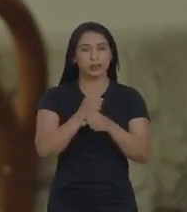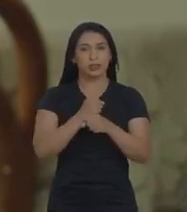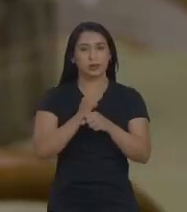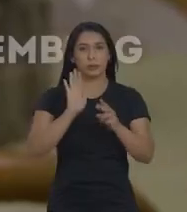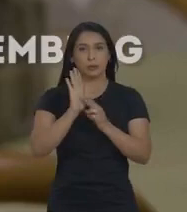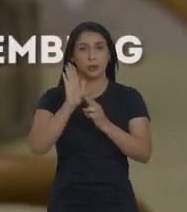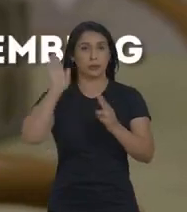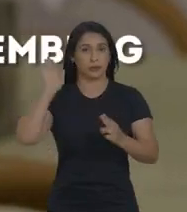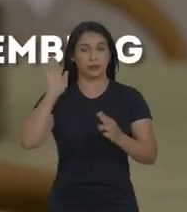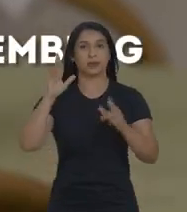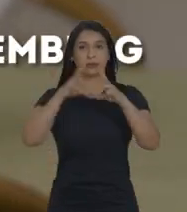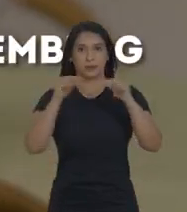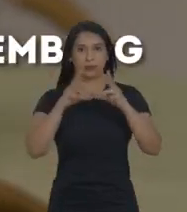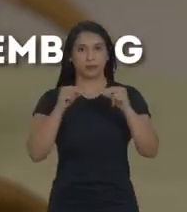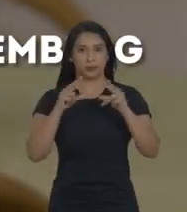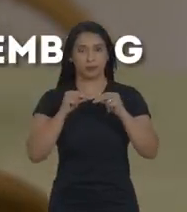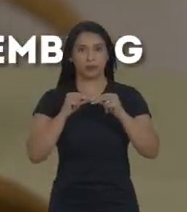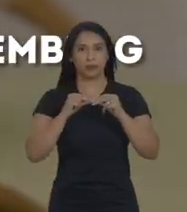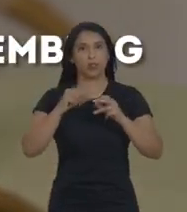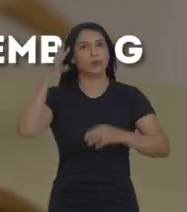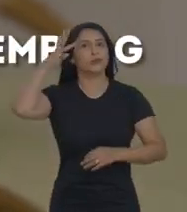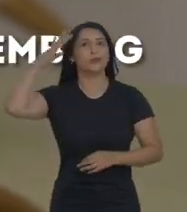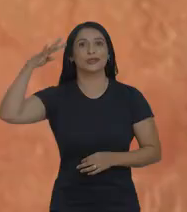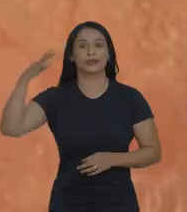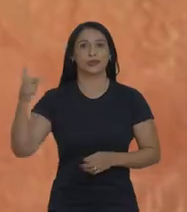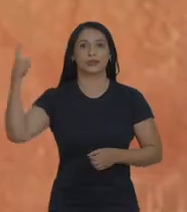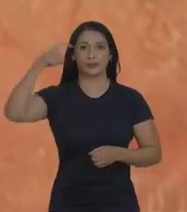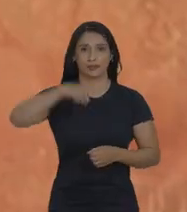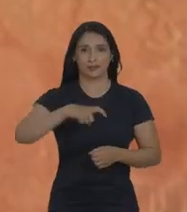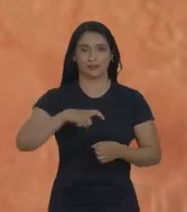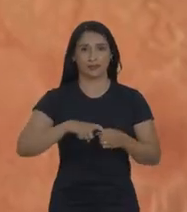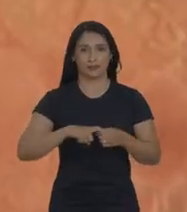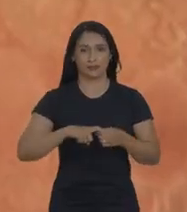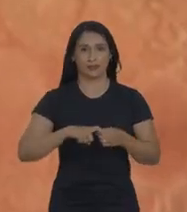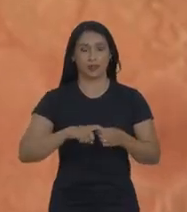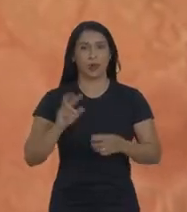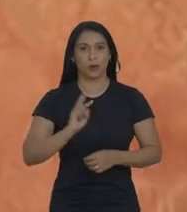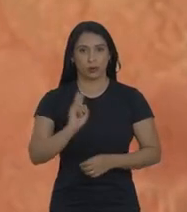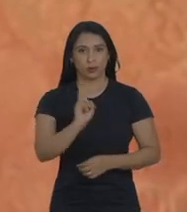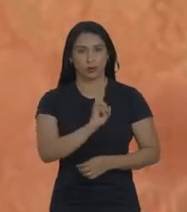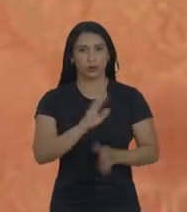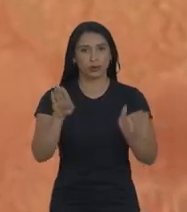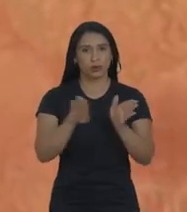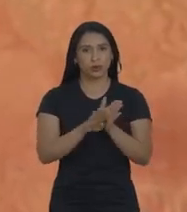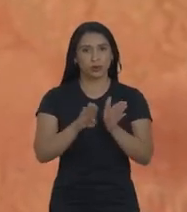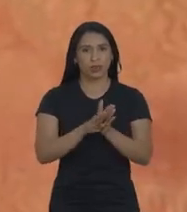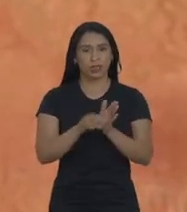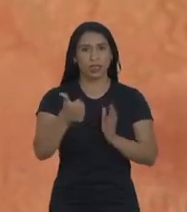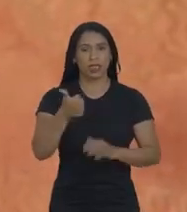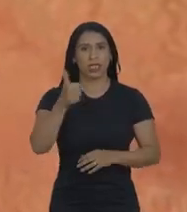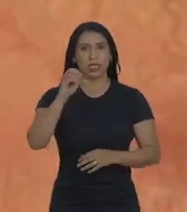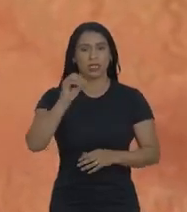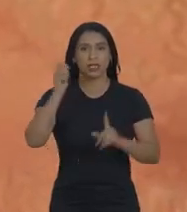Brasília. Então Brasília se tornou um sonho para nós. O Rodrigo chegou aqui com 10 meses,